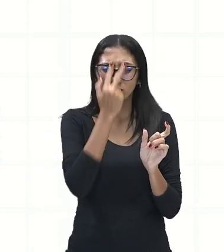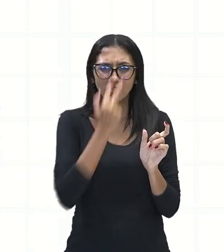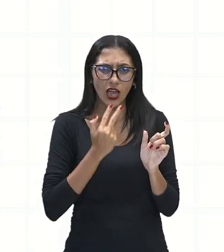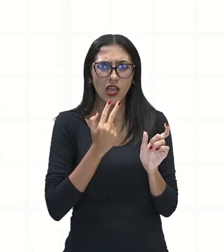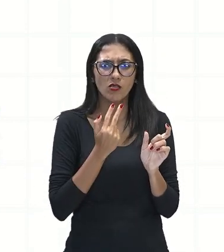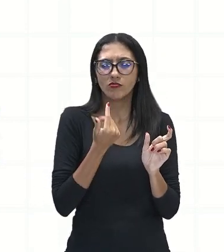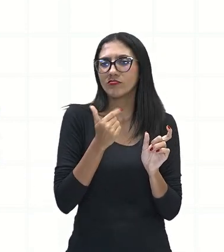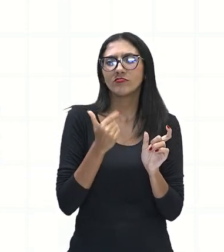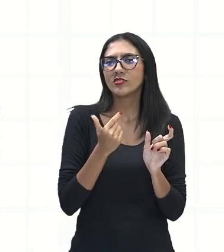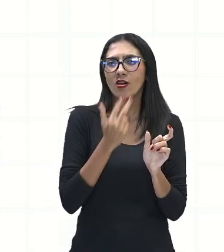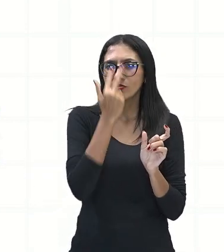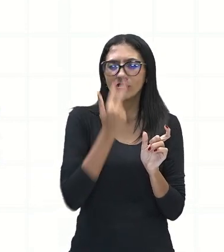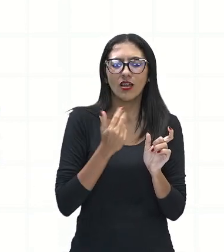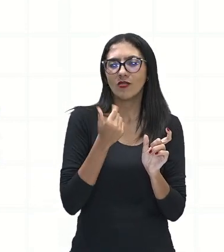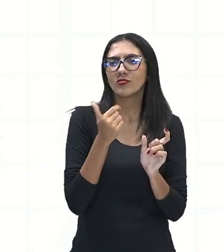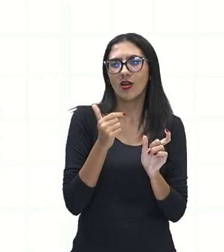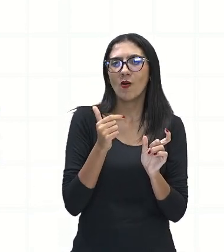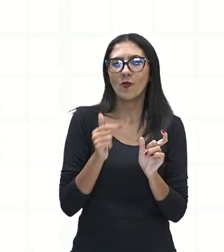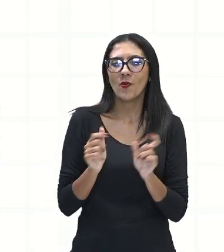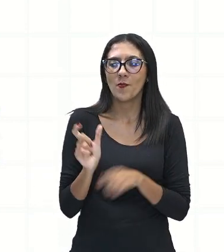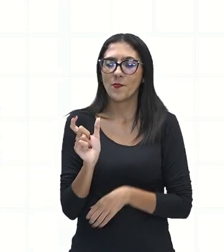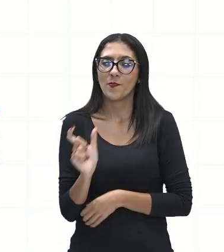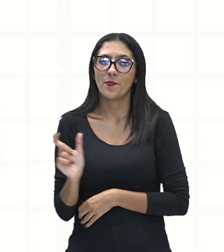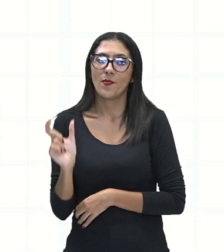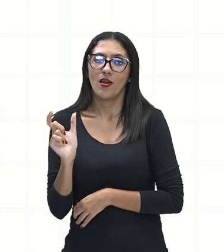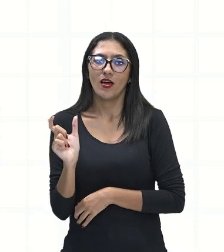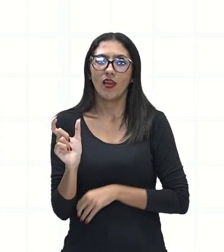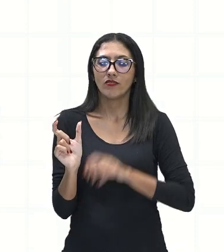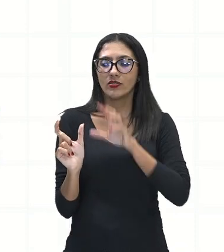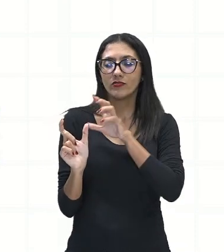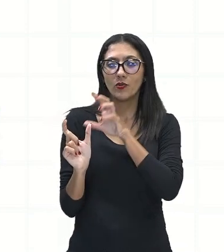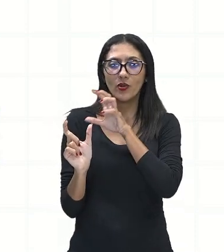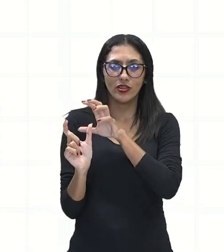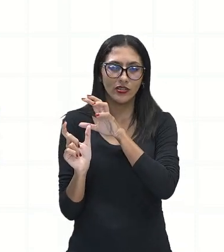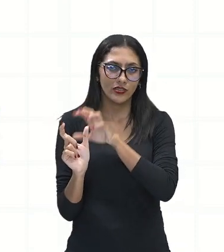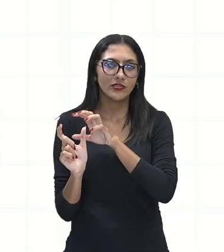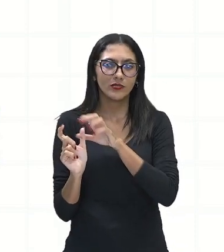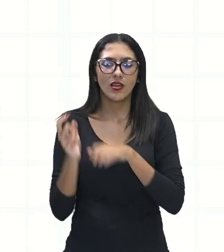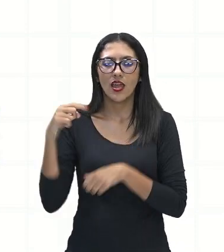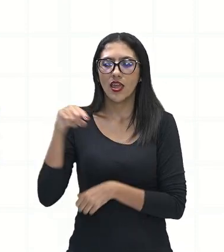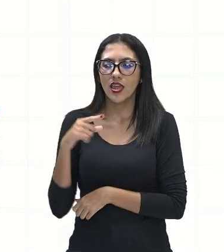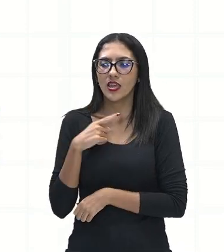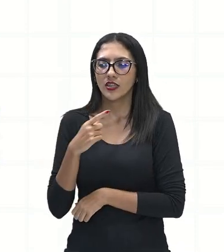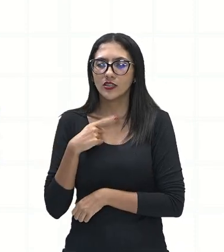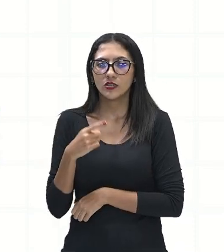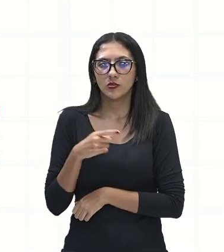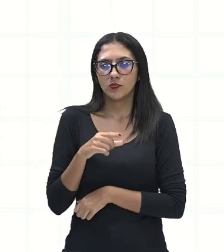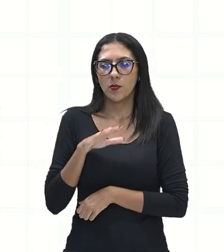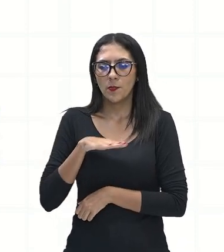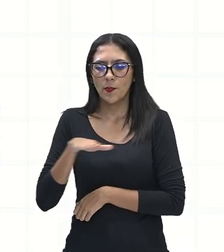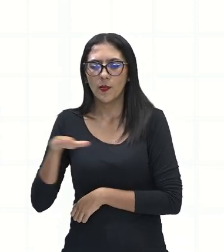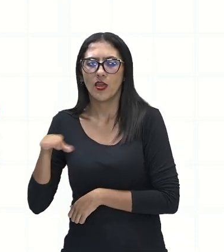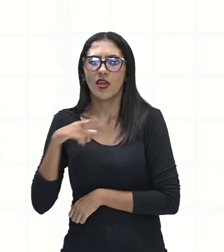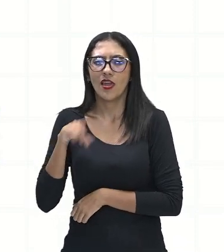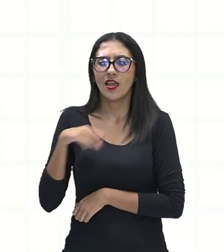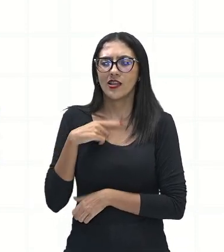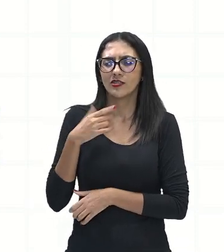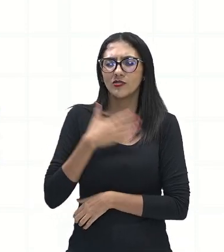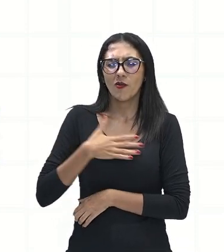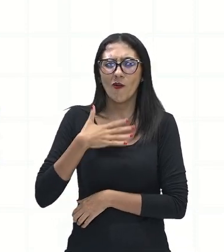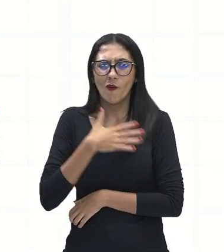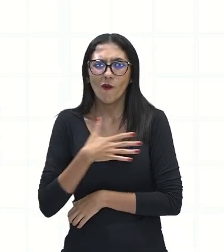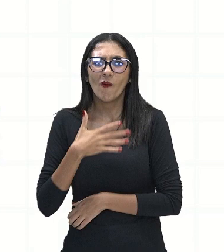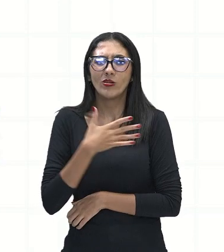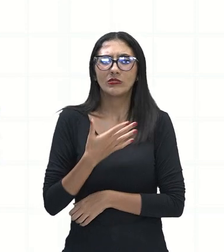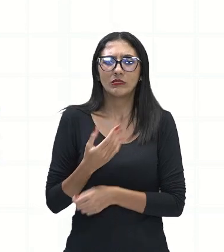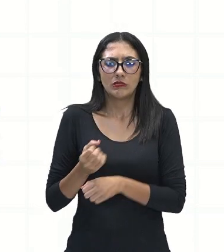dos olhos, do órgão, e sim de que eles estão ali na fissura, naquele desejo de fazer